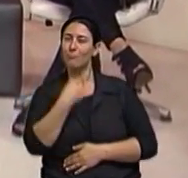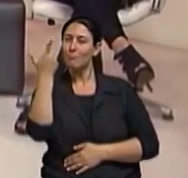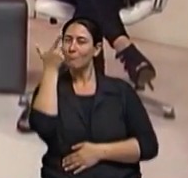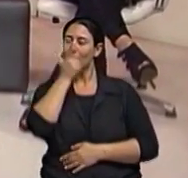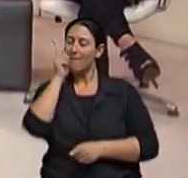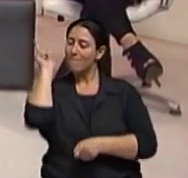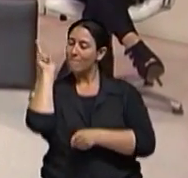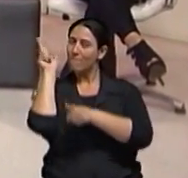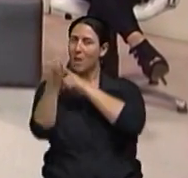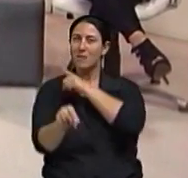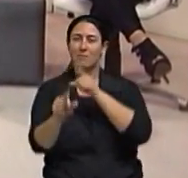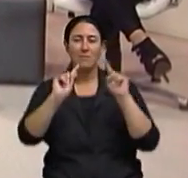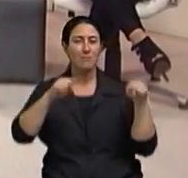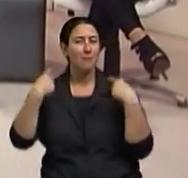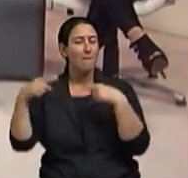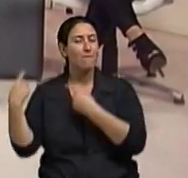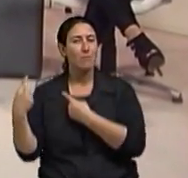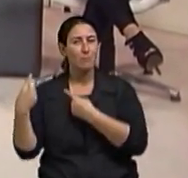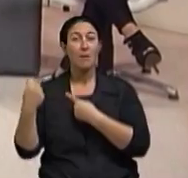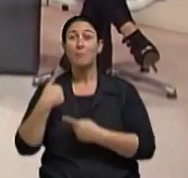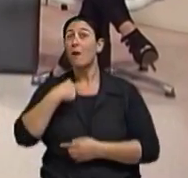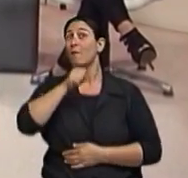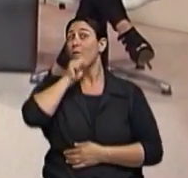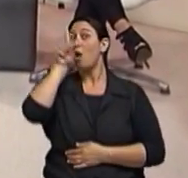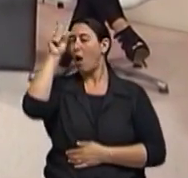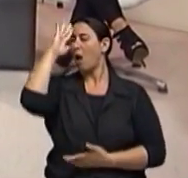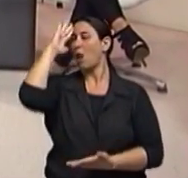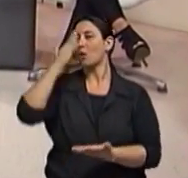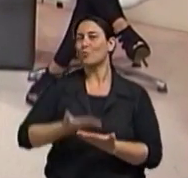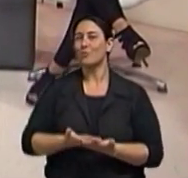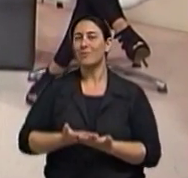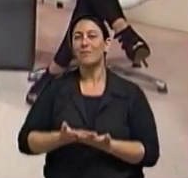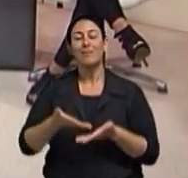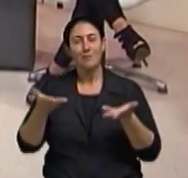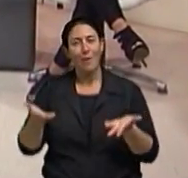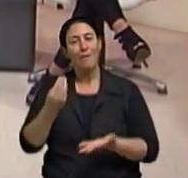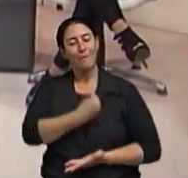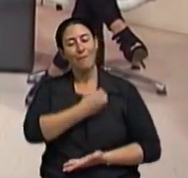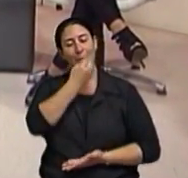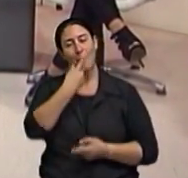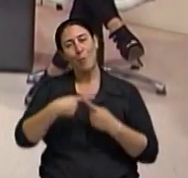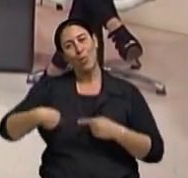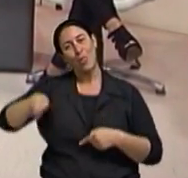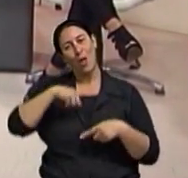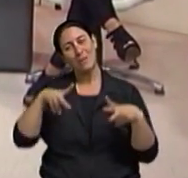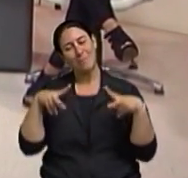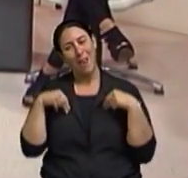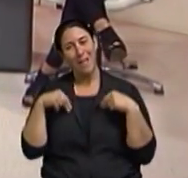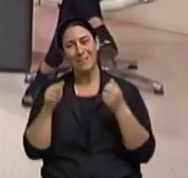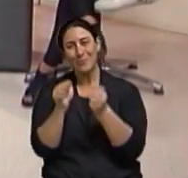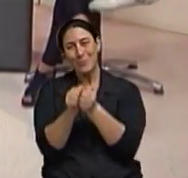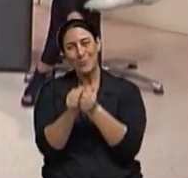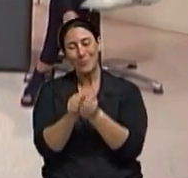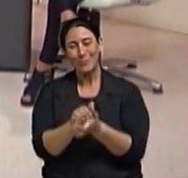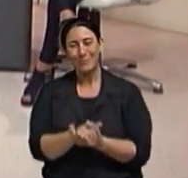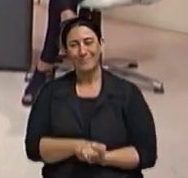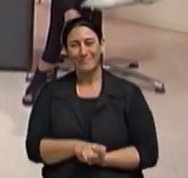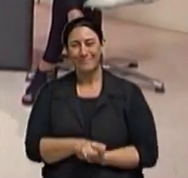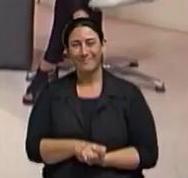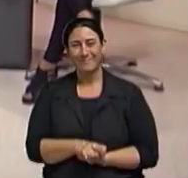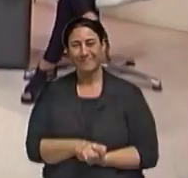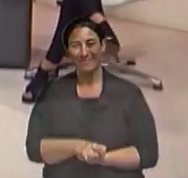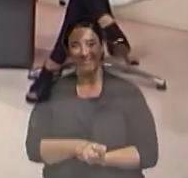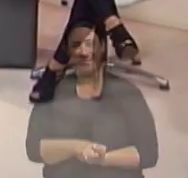desafios, que nem diria minha avó, que até Deus duvida. Viva Bem, porque a gente merece, né? E a gente está junto. Muito